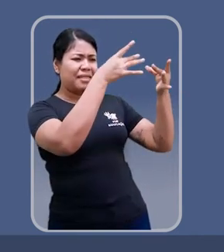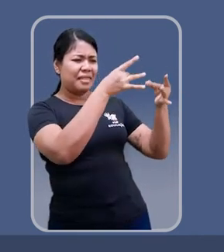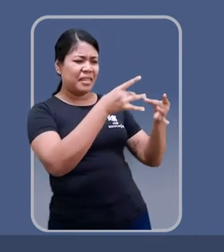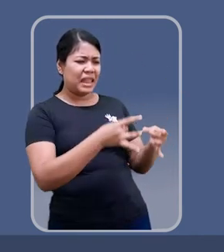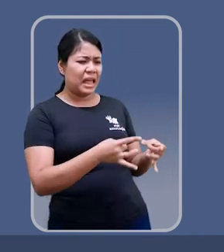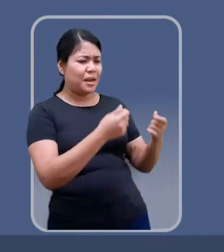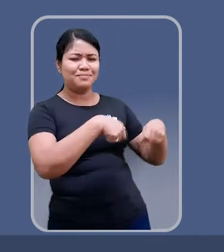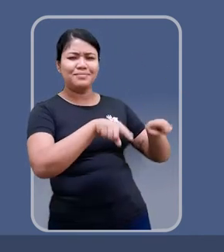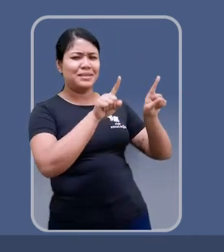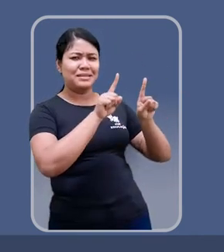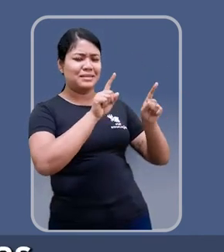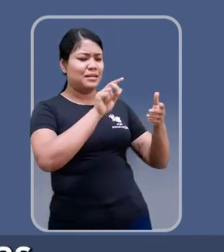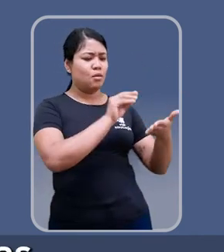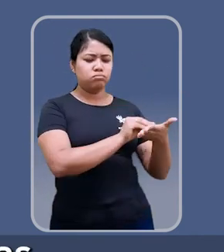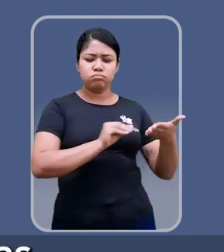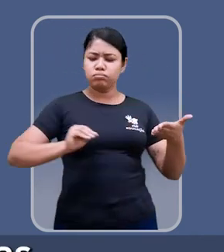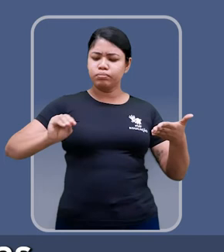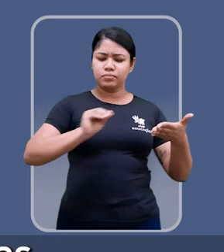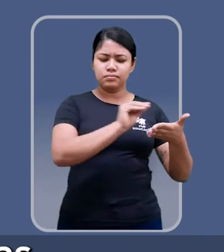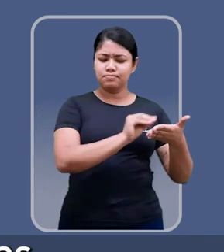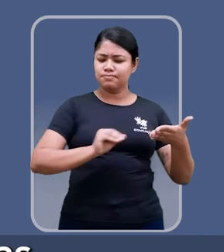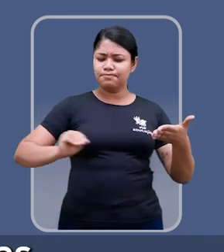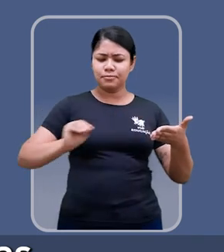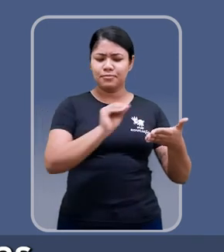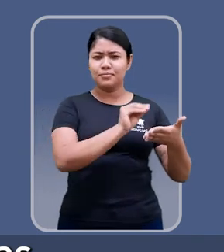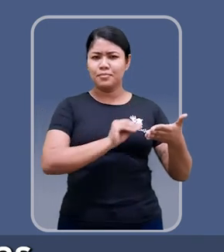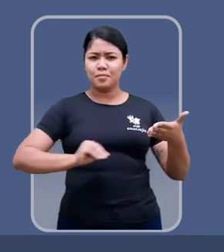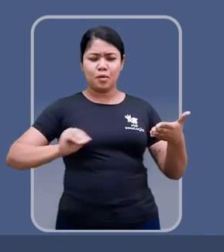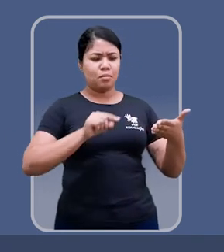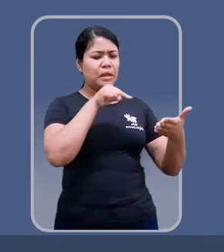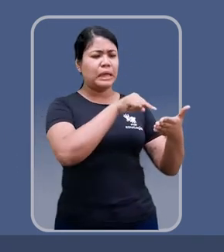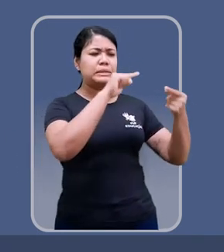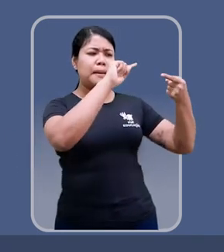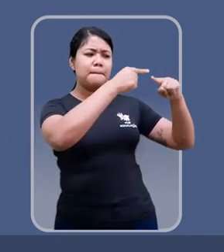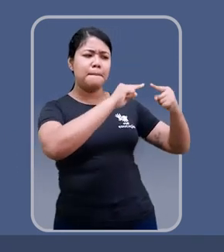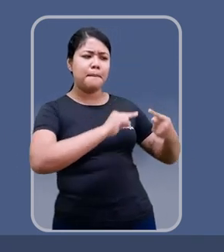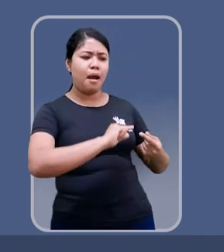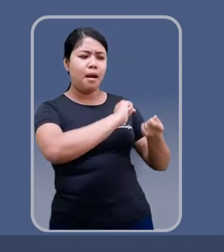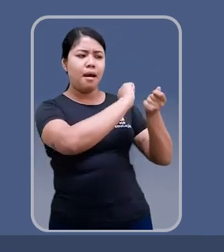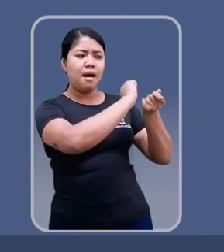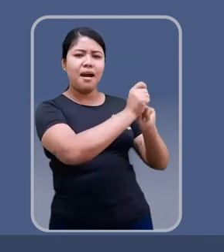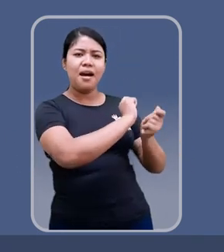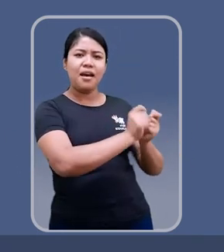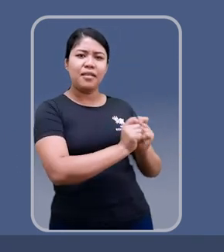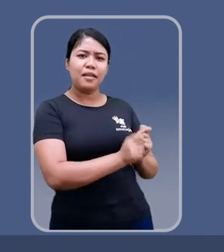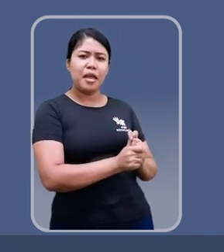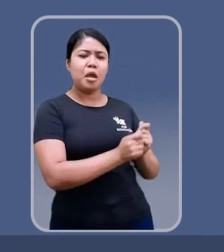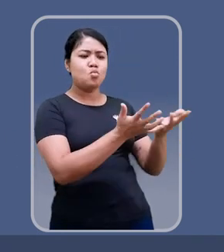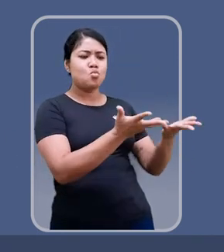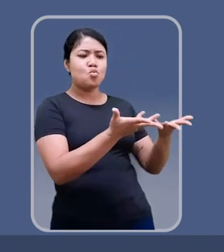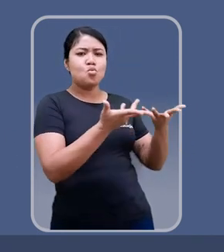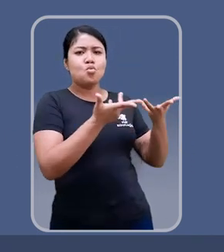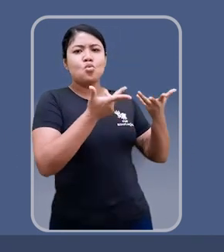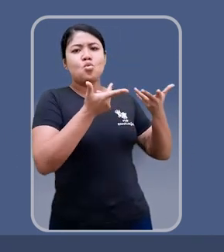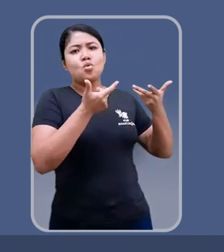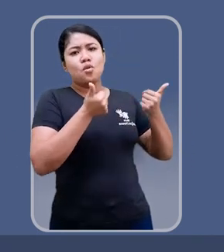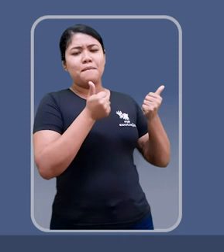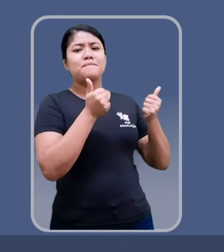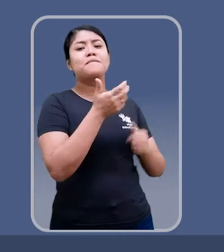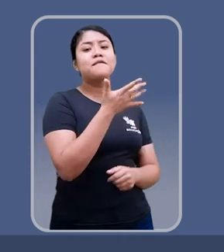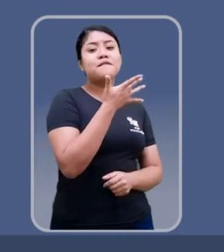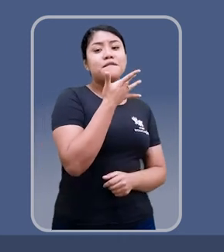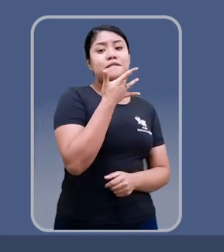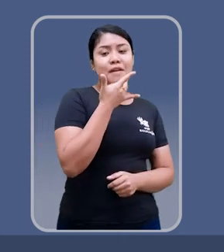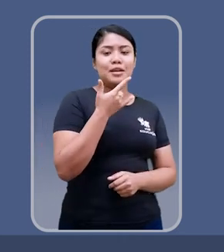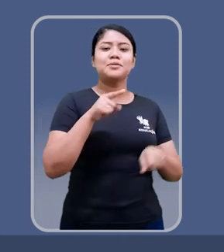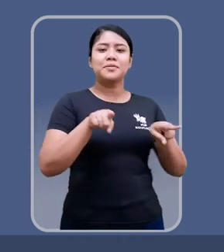de detalhes que poderiam estar em regulamentações mais específicas e que não precisariam estar dentro do plano diretor. Isso simplificaria a lei